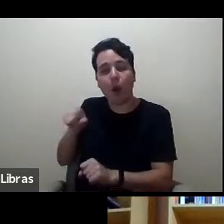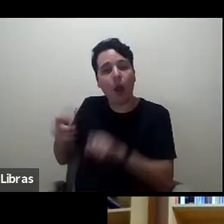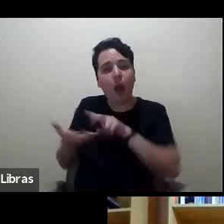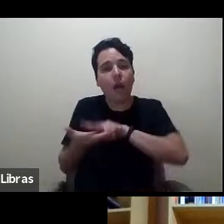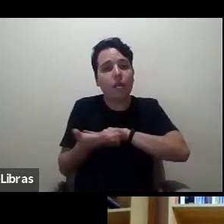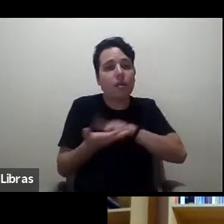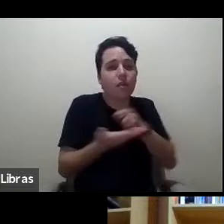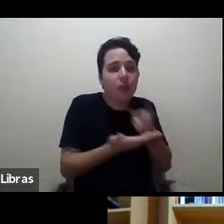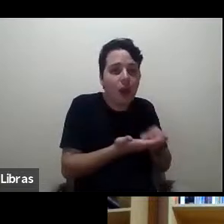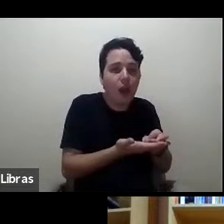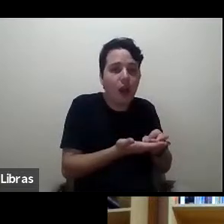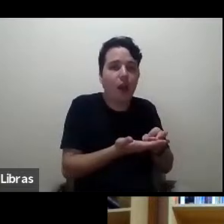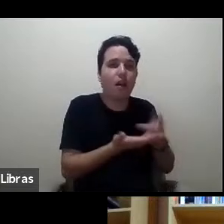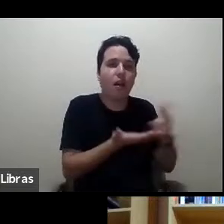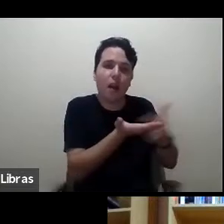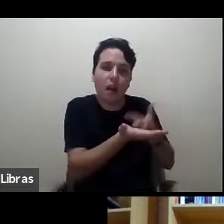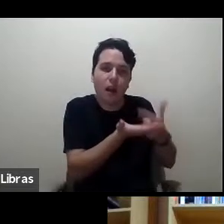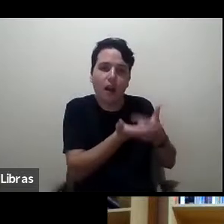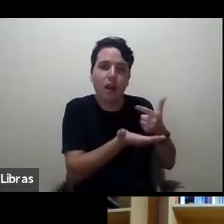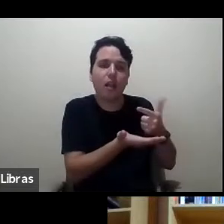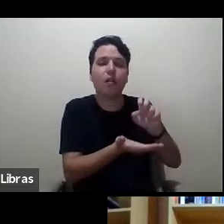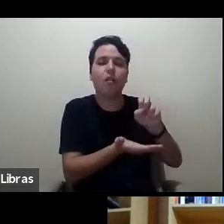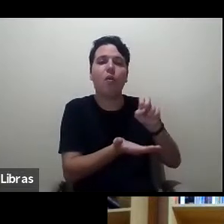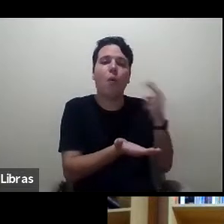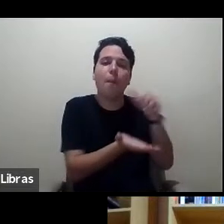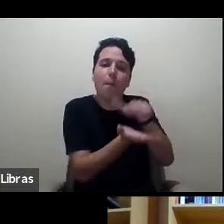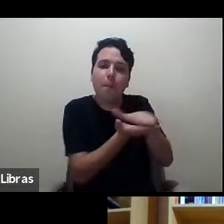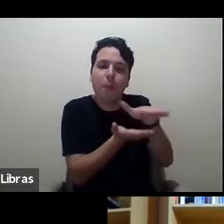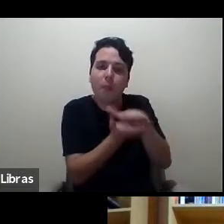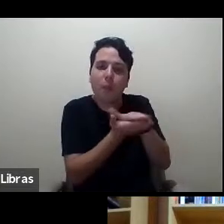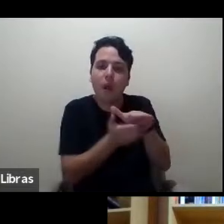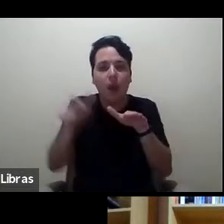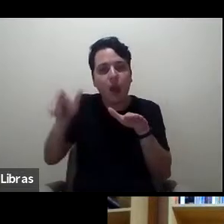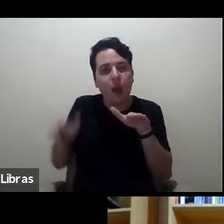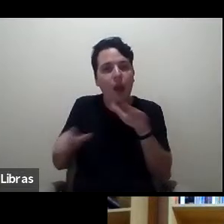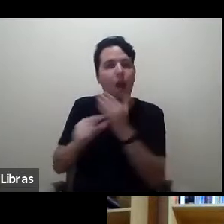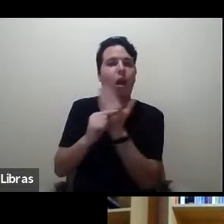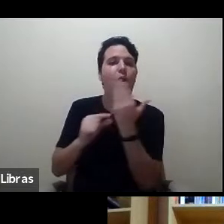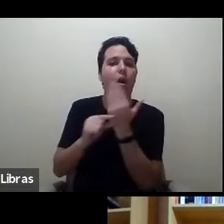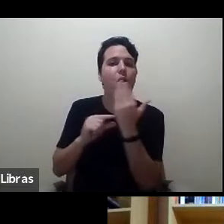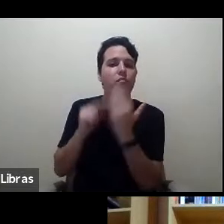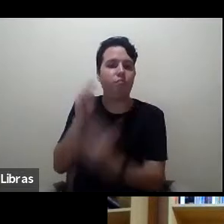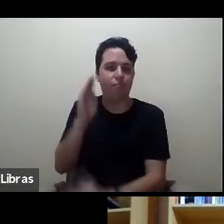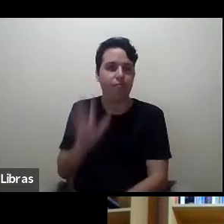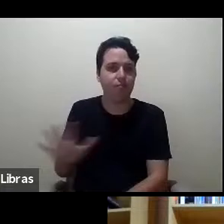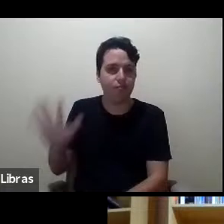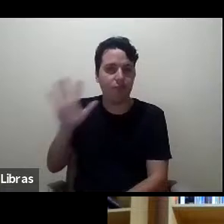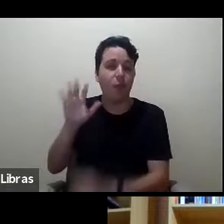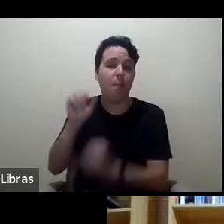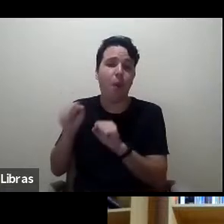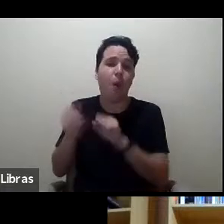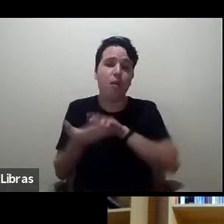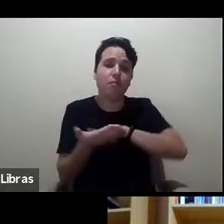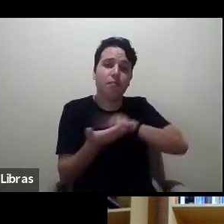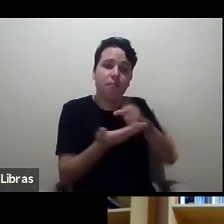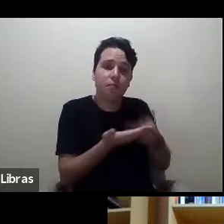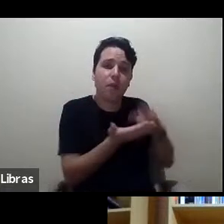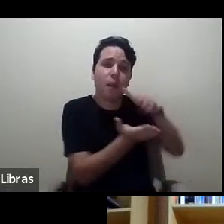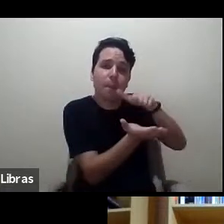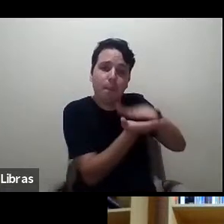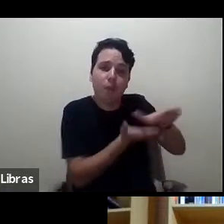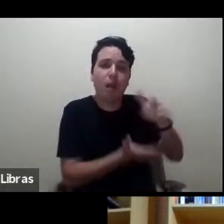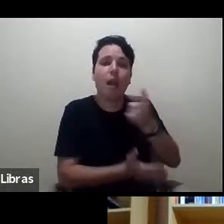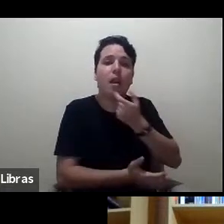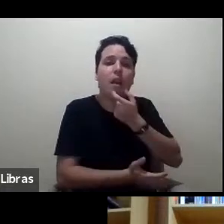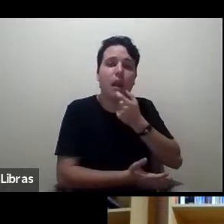livro ou a publicação daquele autor brasileiro em inglês ou em espanhol ou em outras